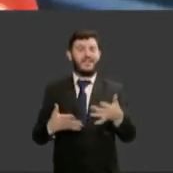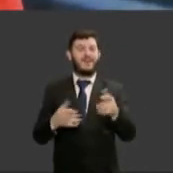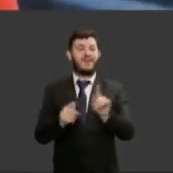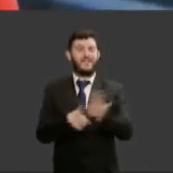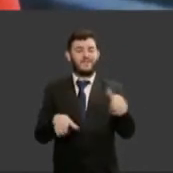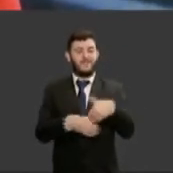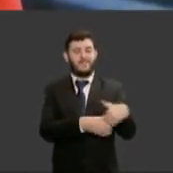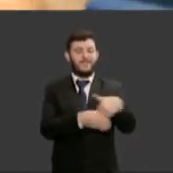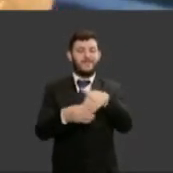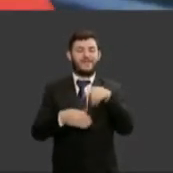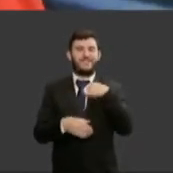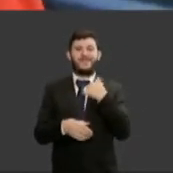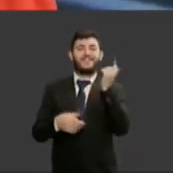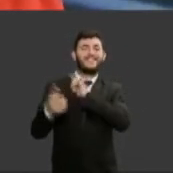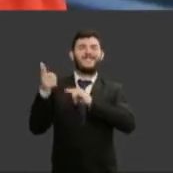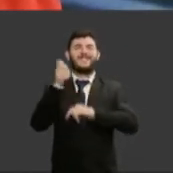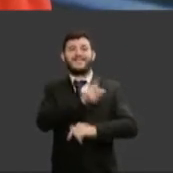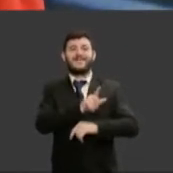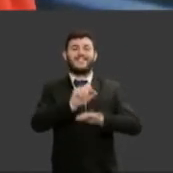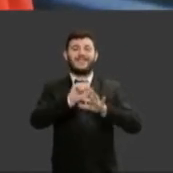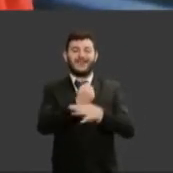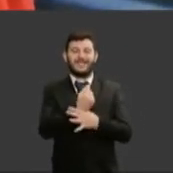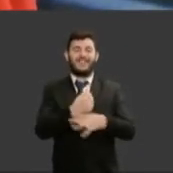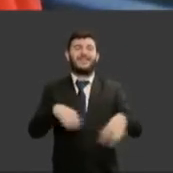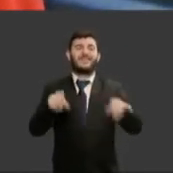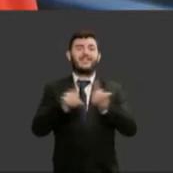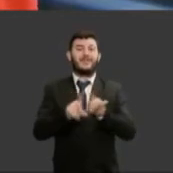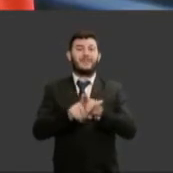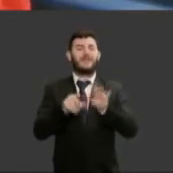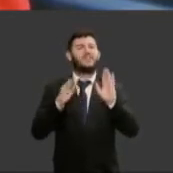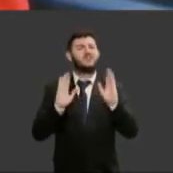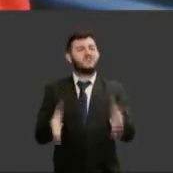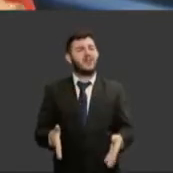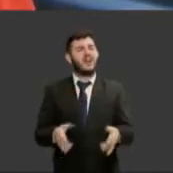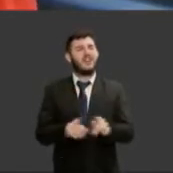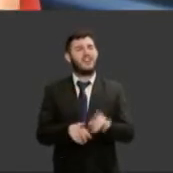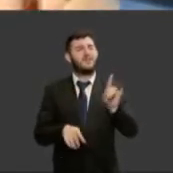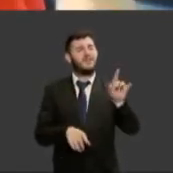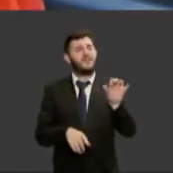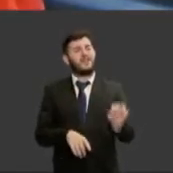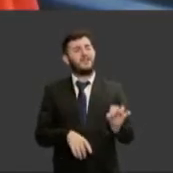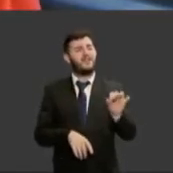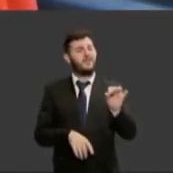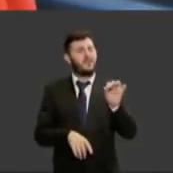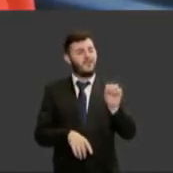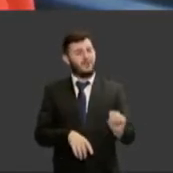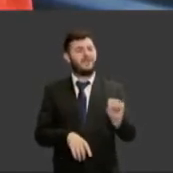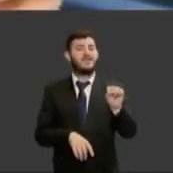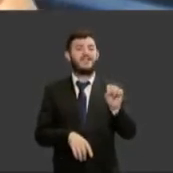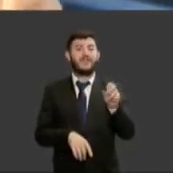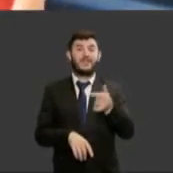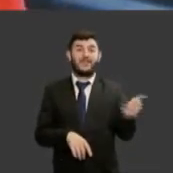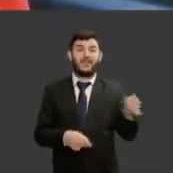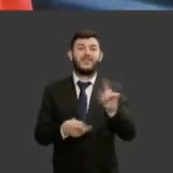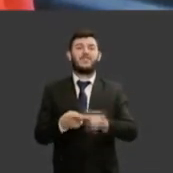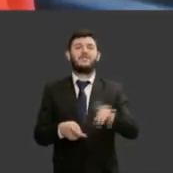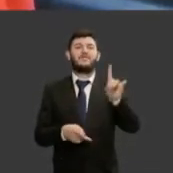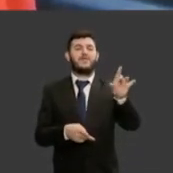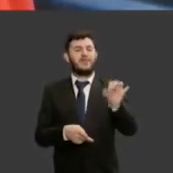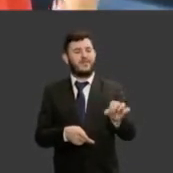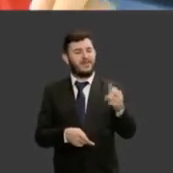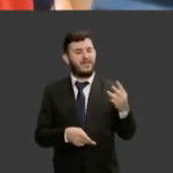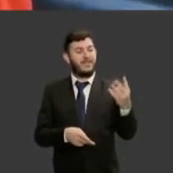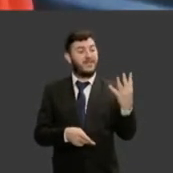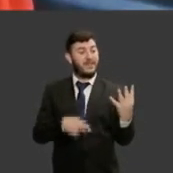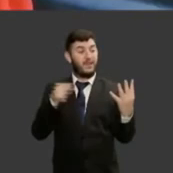na constituição federal em 1934 mas vamos lembrar que em 34 nós mulheres garantimos o direito ao